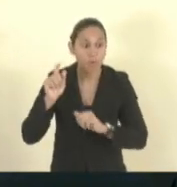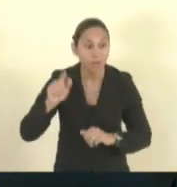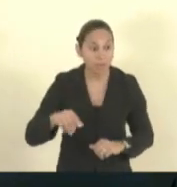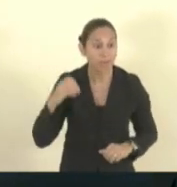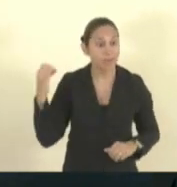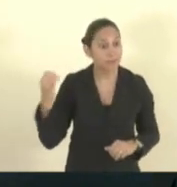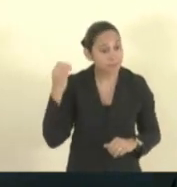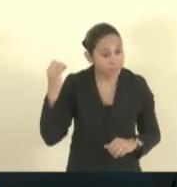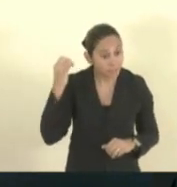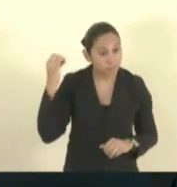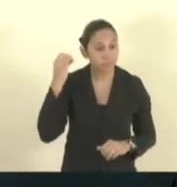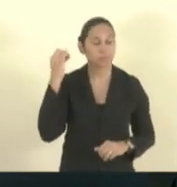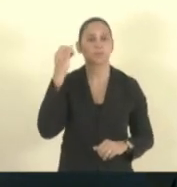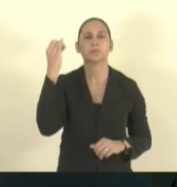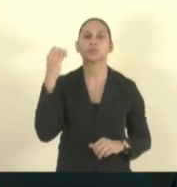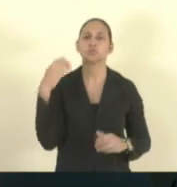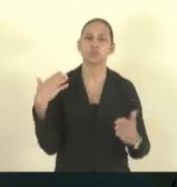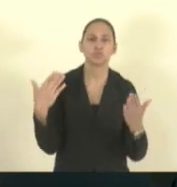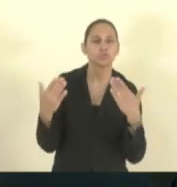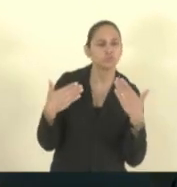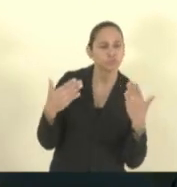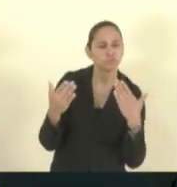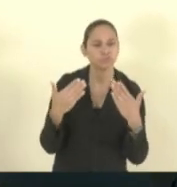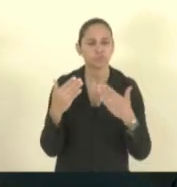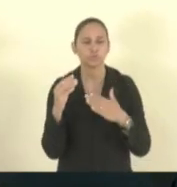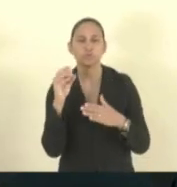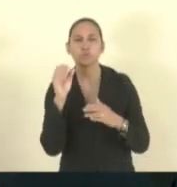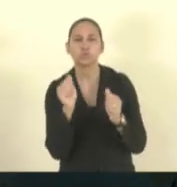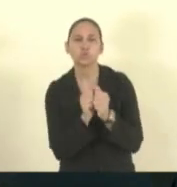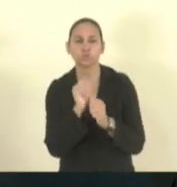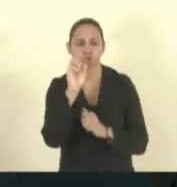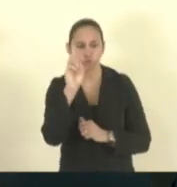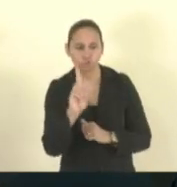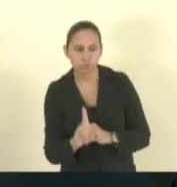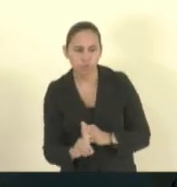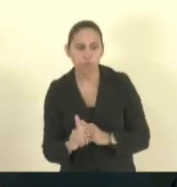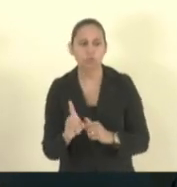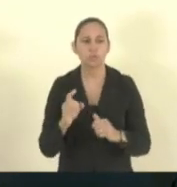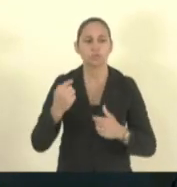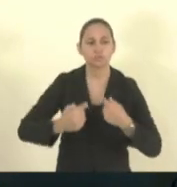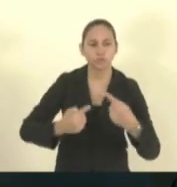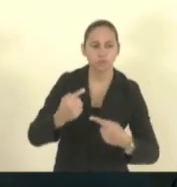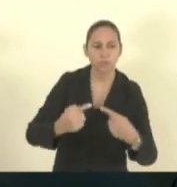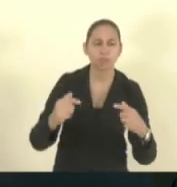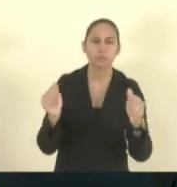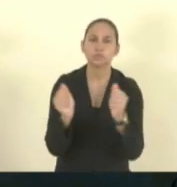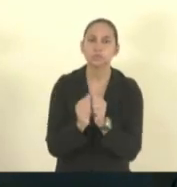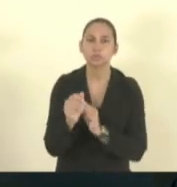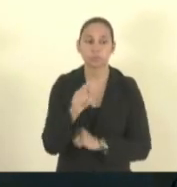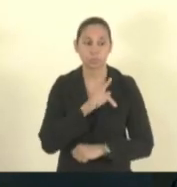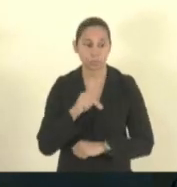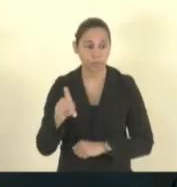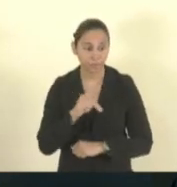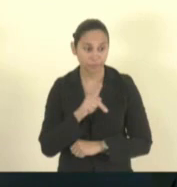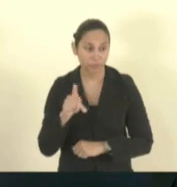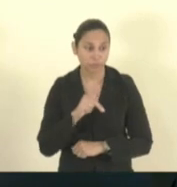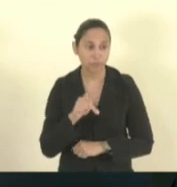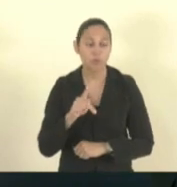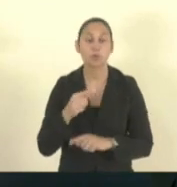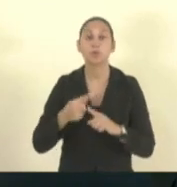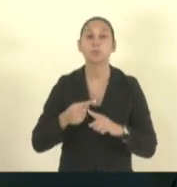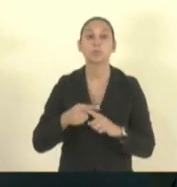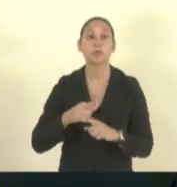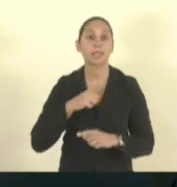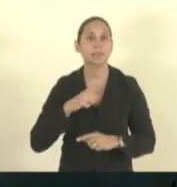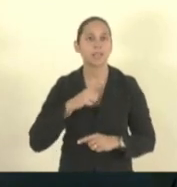até para a gente conversar com o diretor conversar com os professores mostrar que tem gente observando